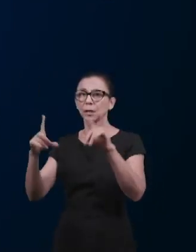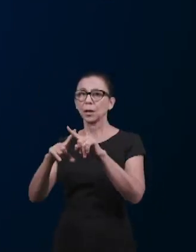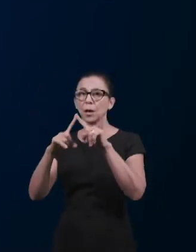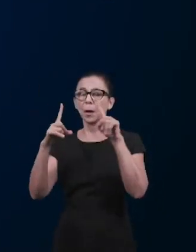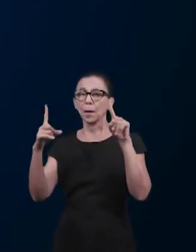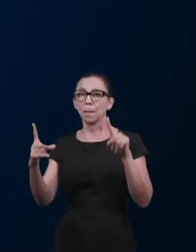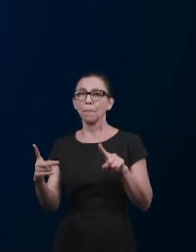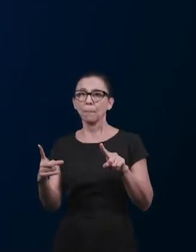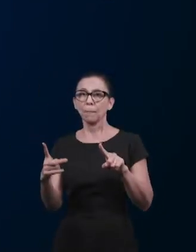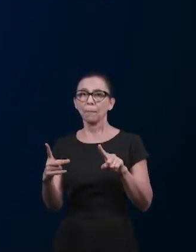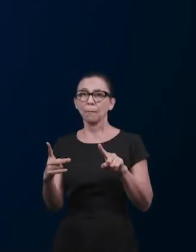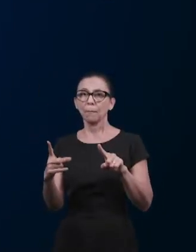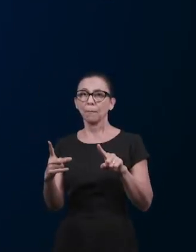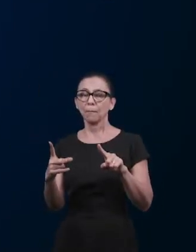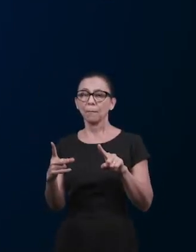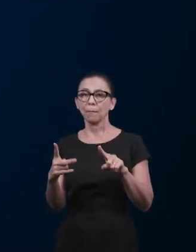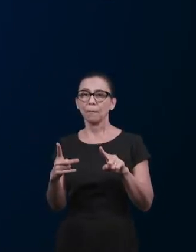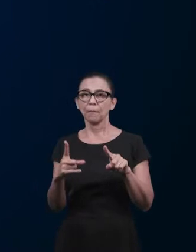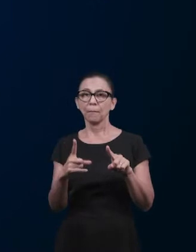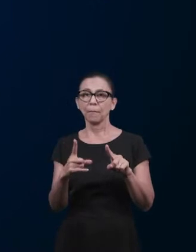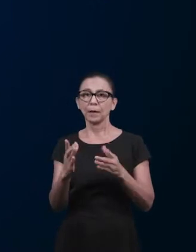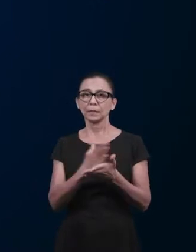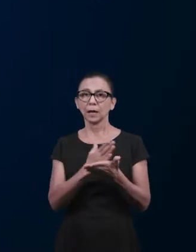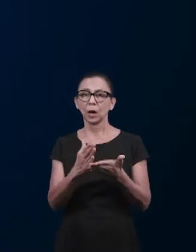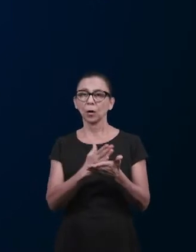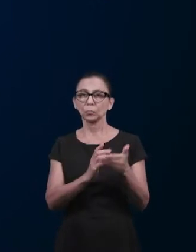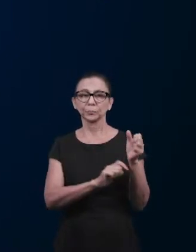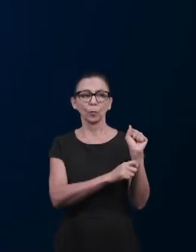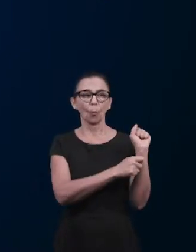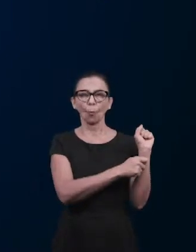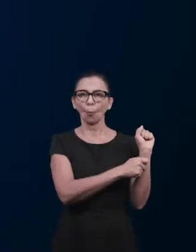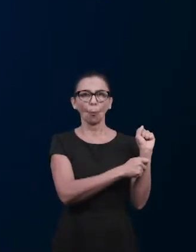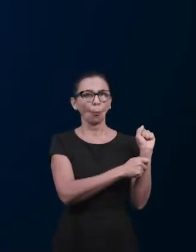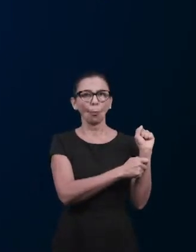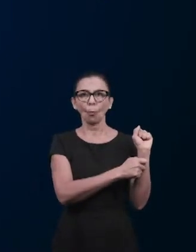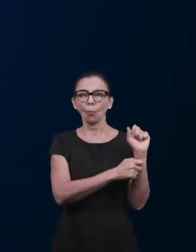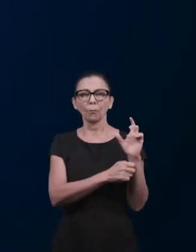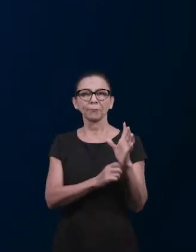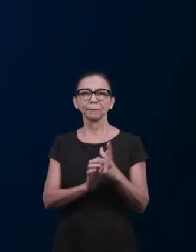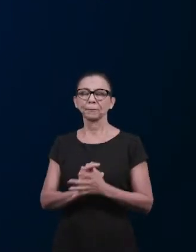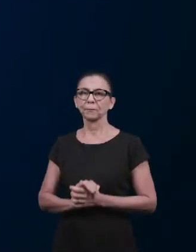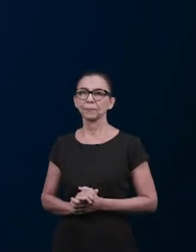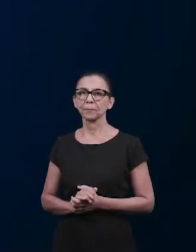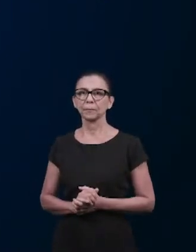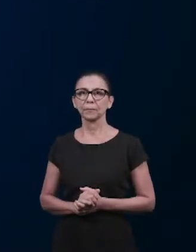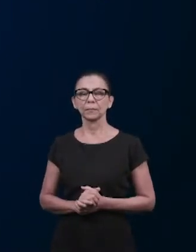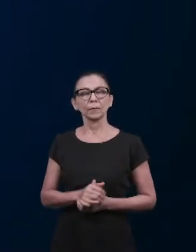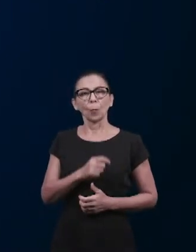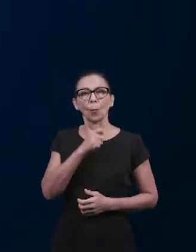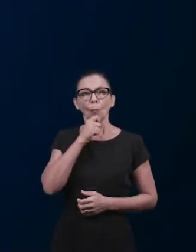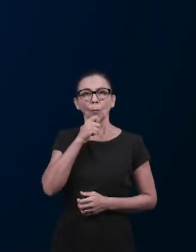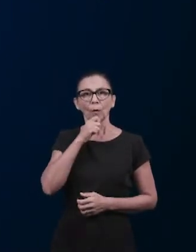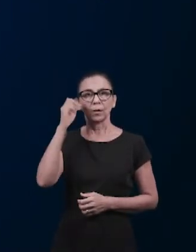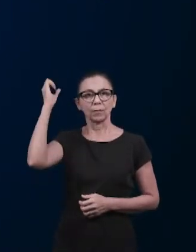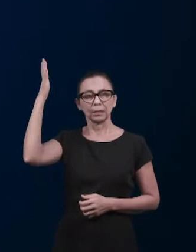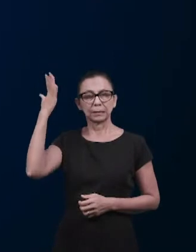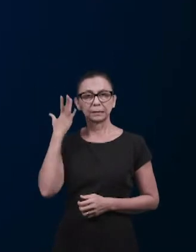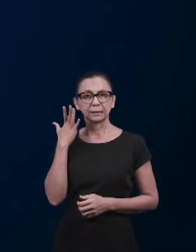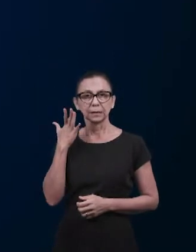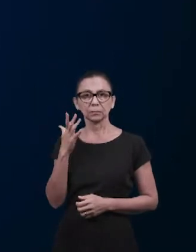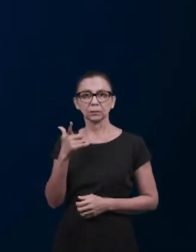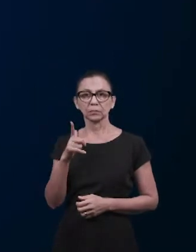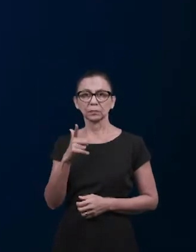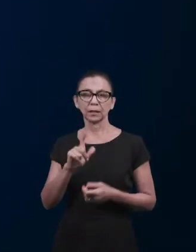não lhes é dado. Nós podemos entender aqui que sem revelação não há mistério,